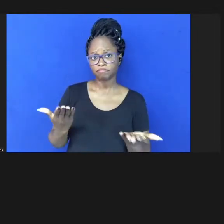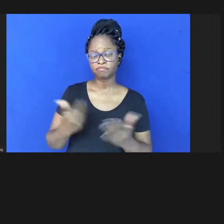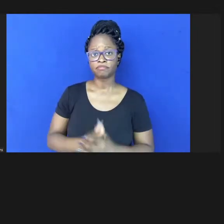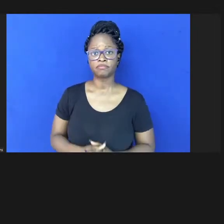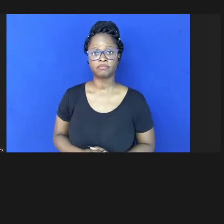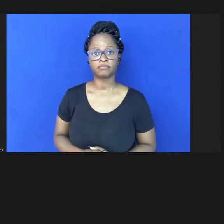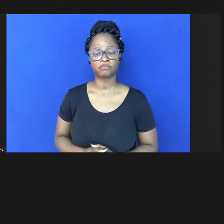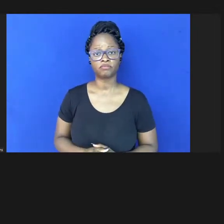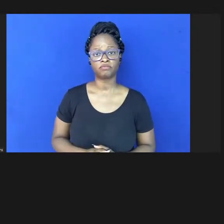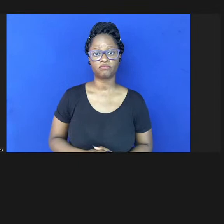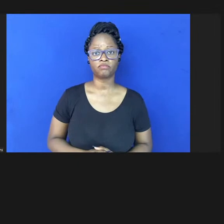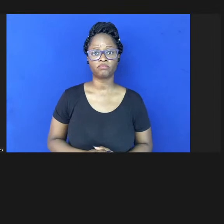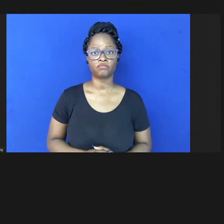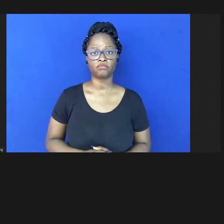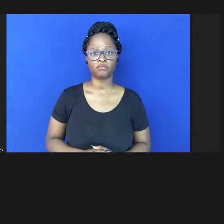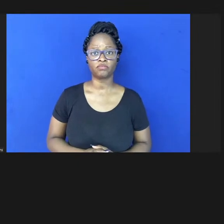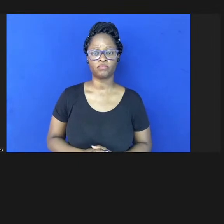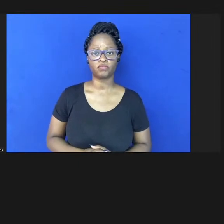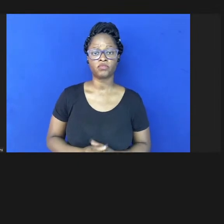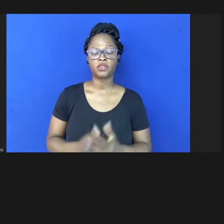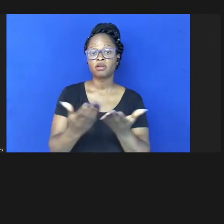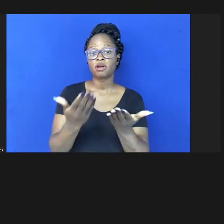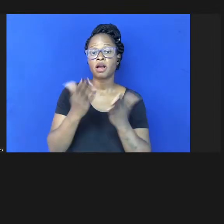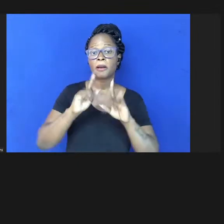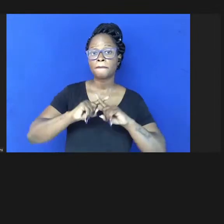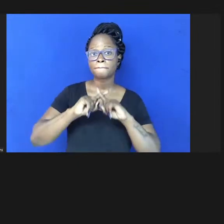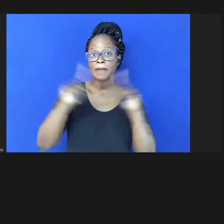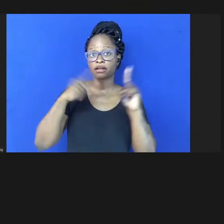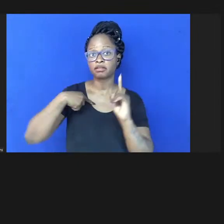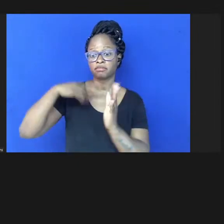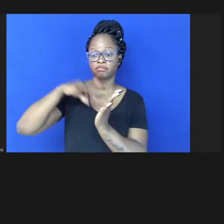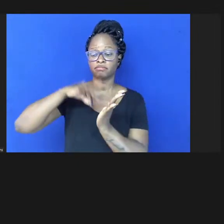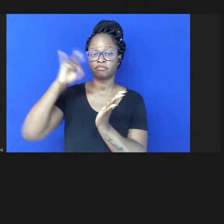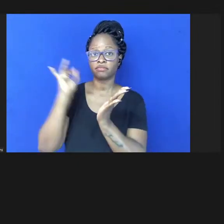no entanto é verdade